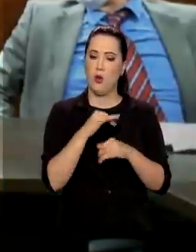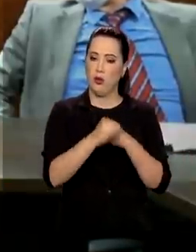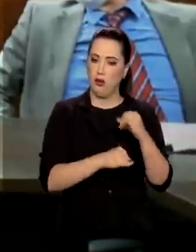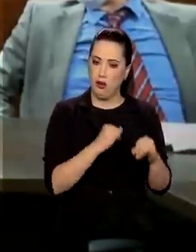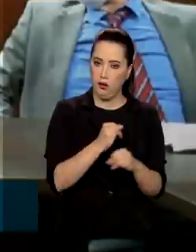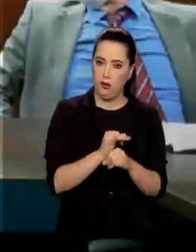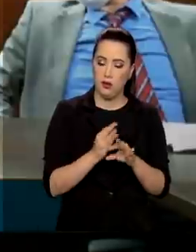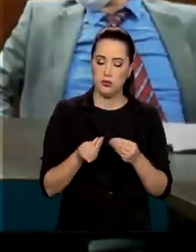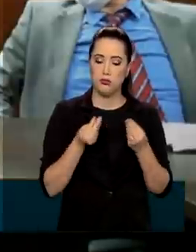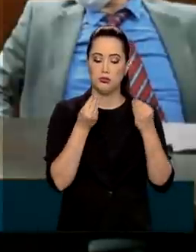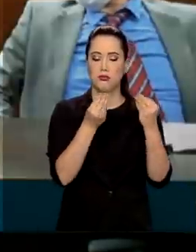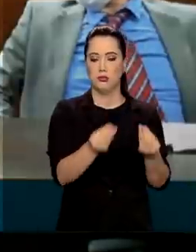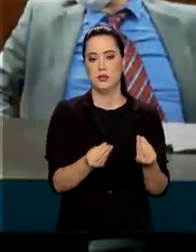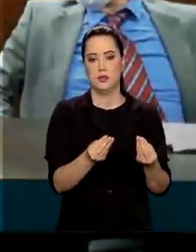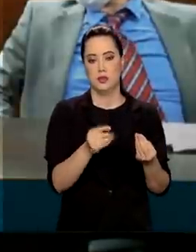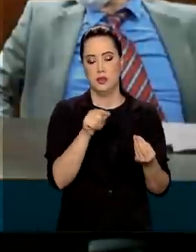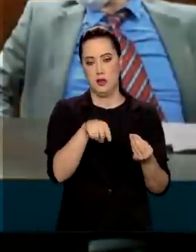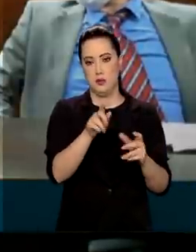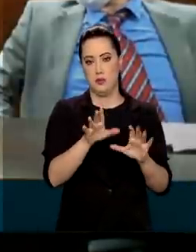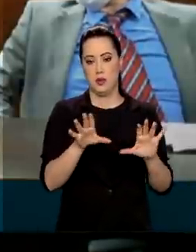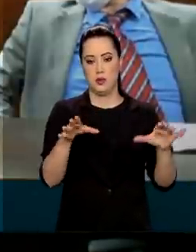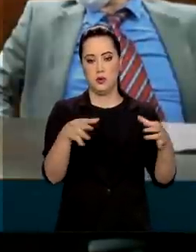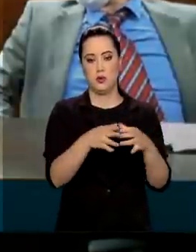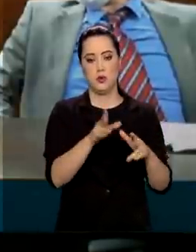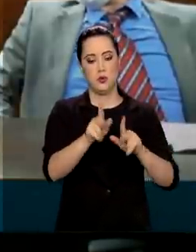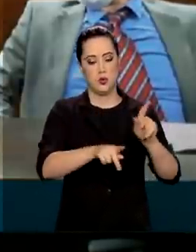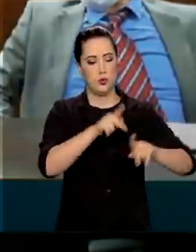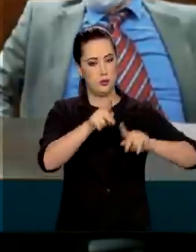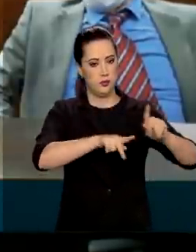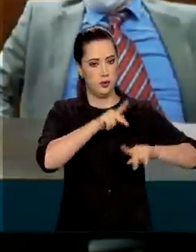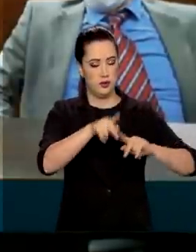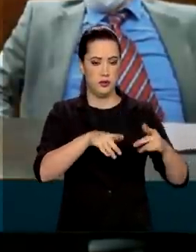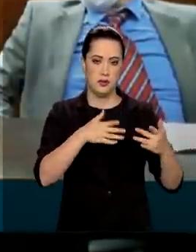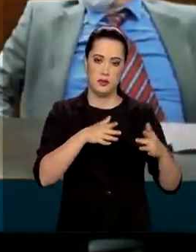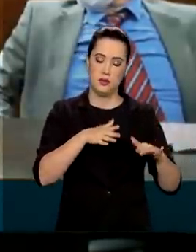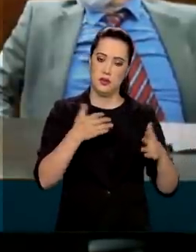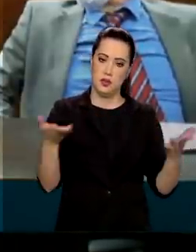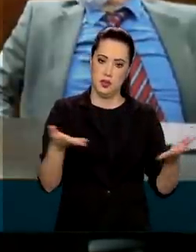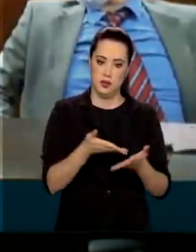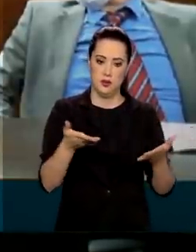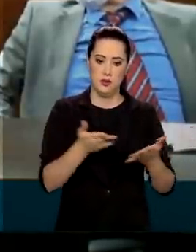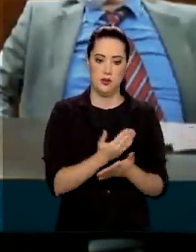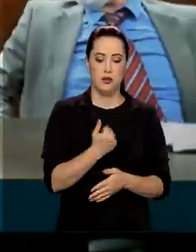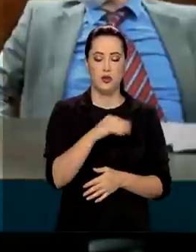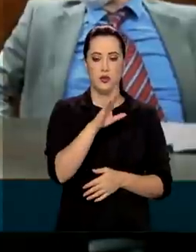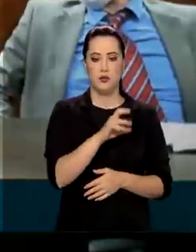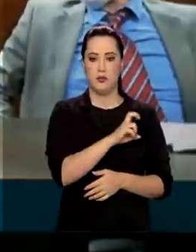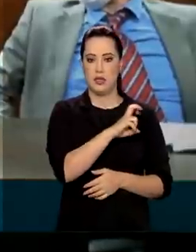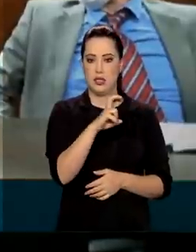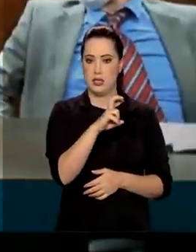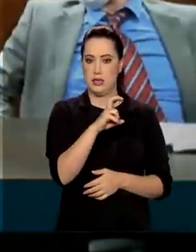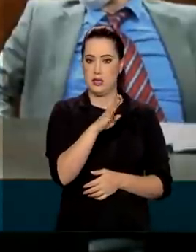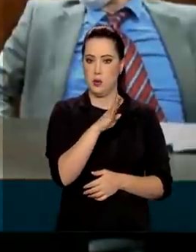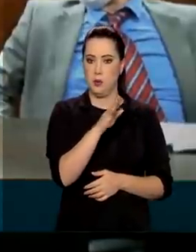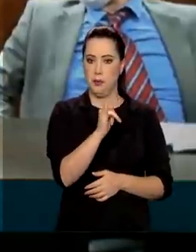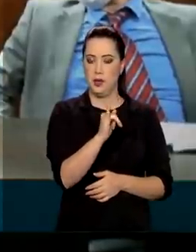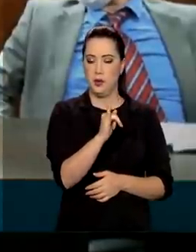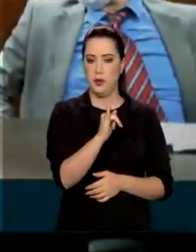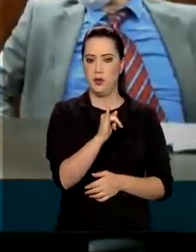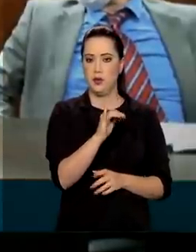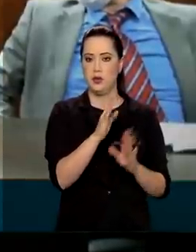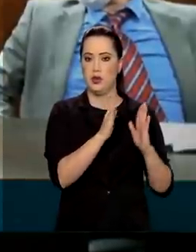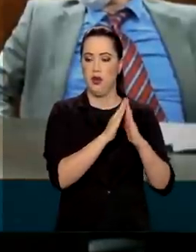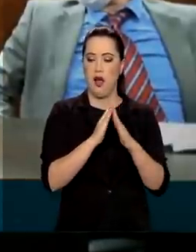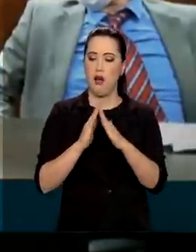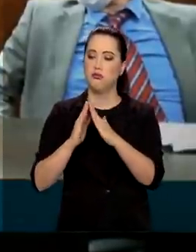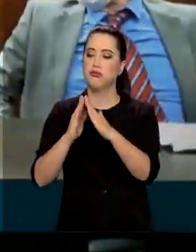para poder atender esse enorme público, que hoje são mais de 5 bilhões de propriedades e que nós